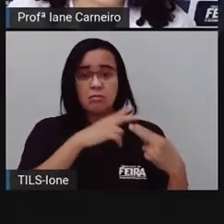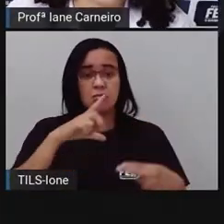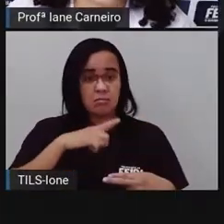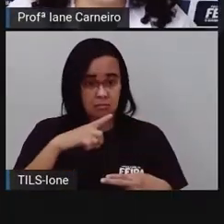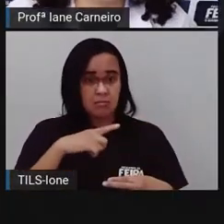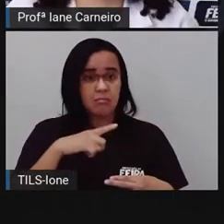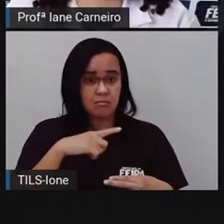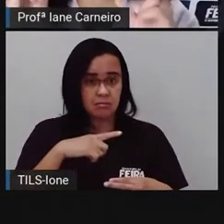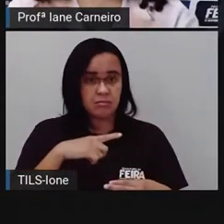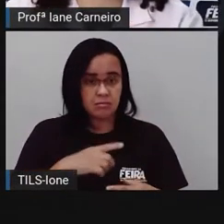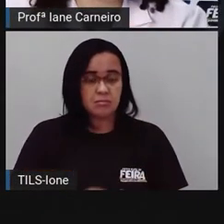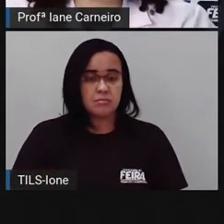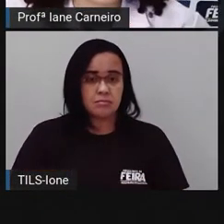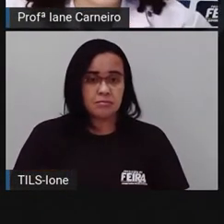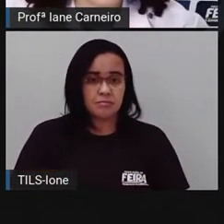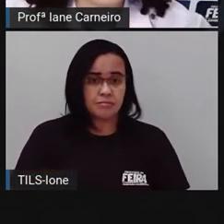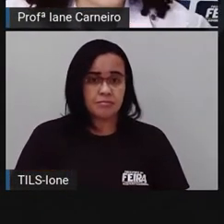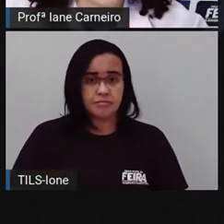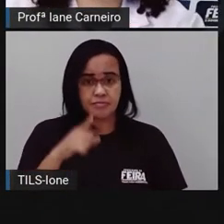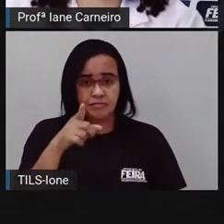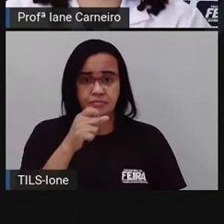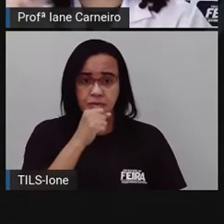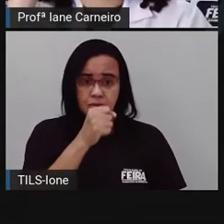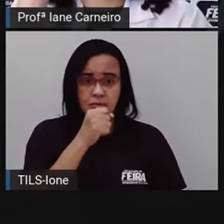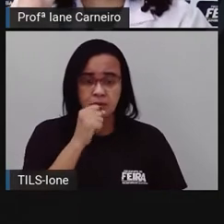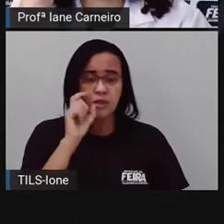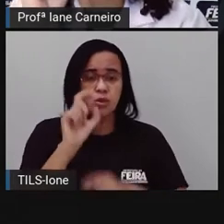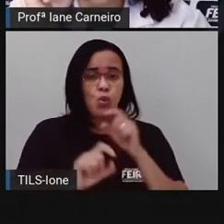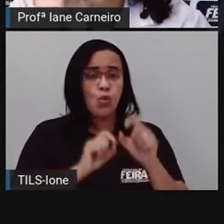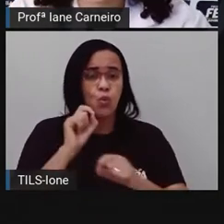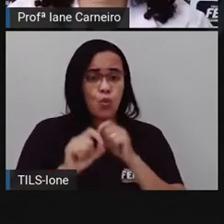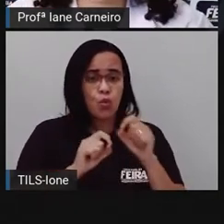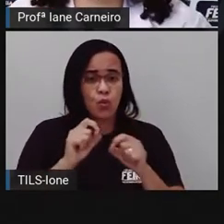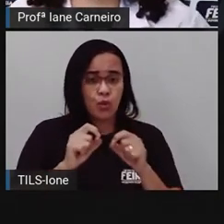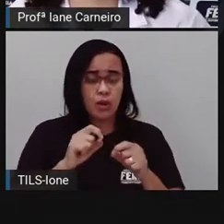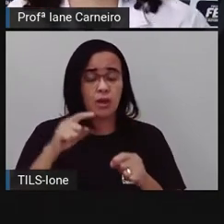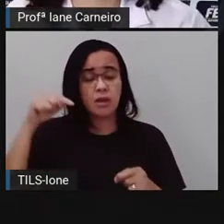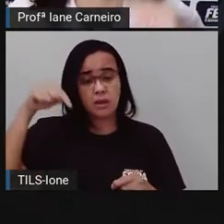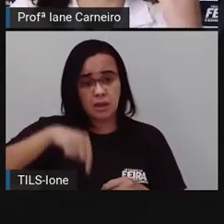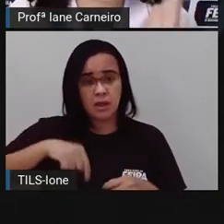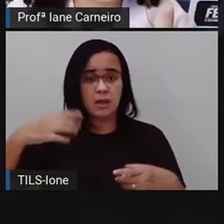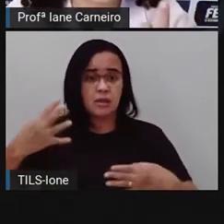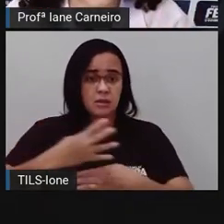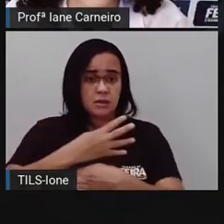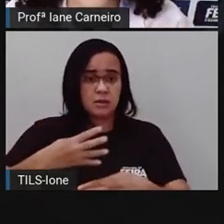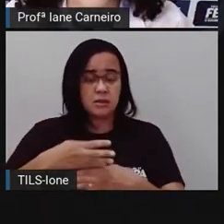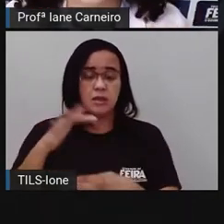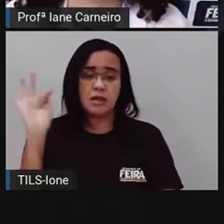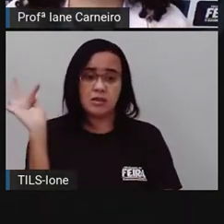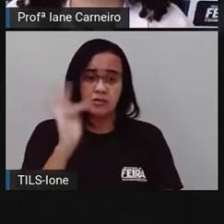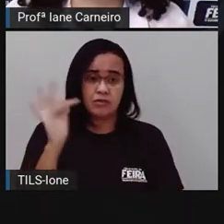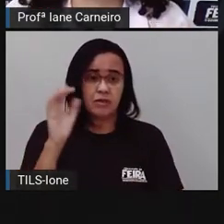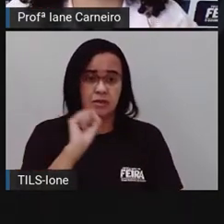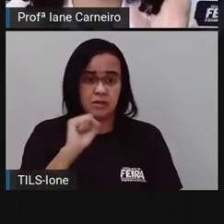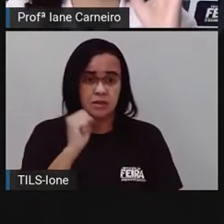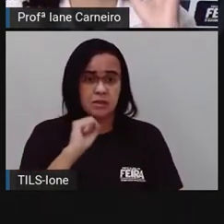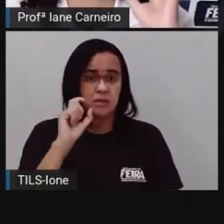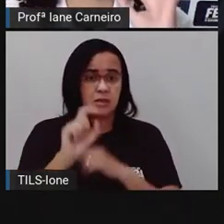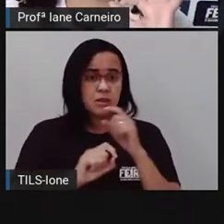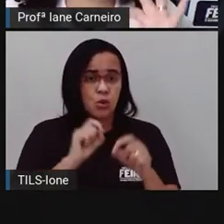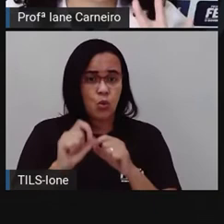vivem, né? E aí, essa reportagem, ó... Daqui de Feira de Santana, acho que você já ouviu falar nessa história, ó...